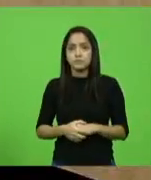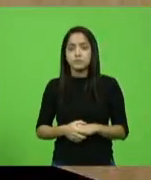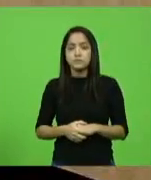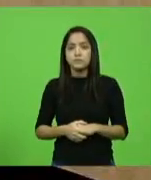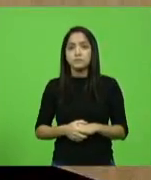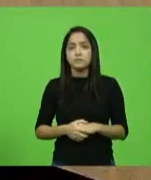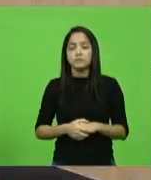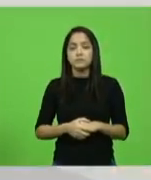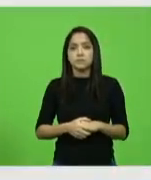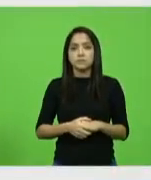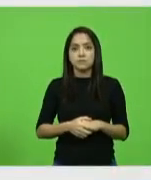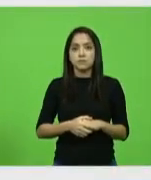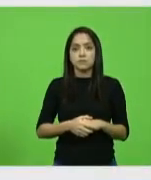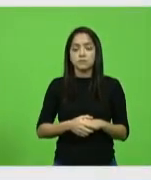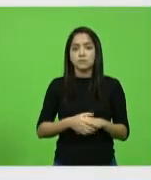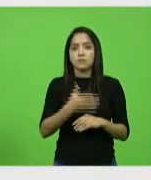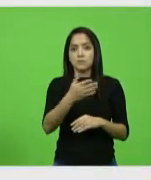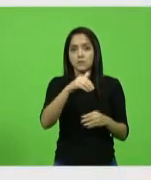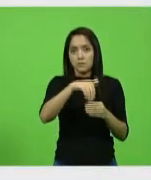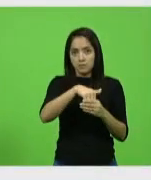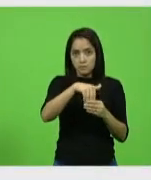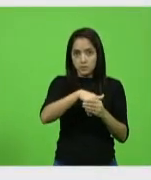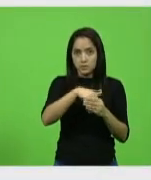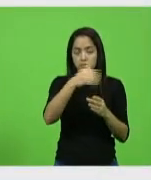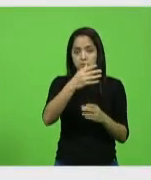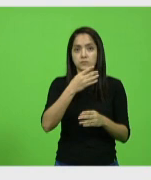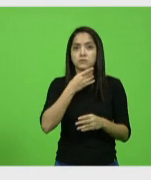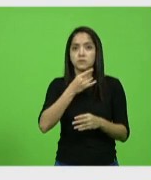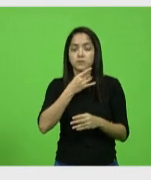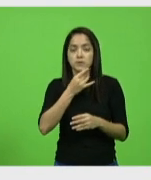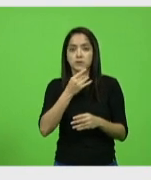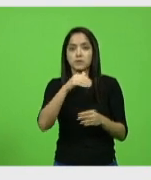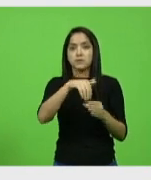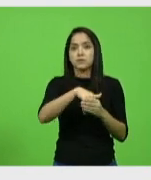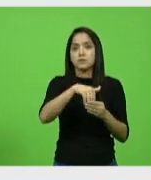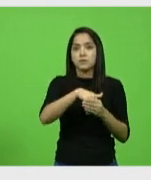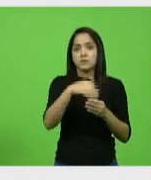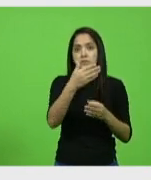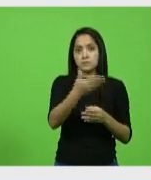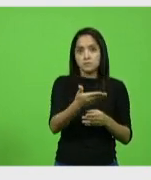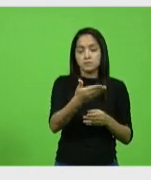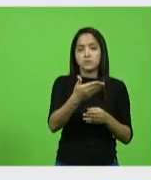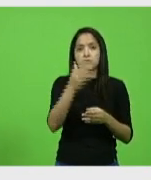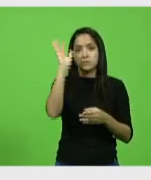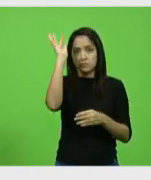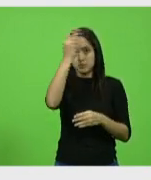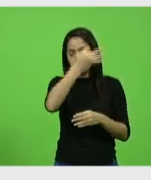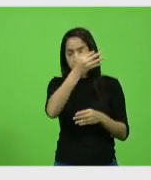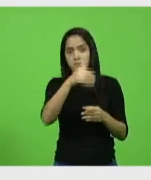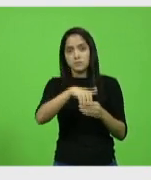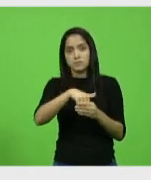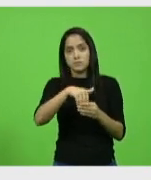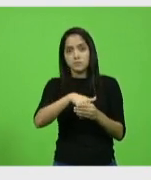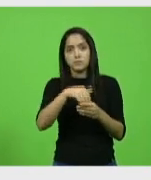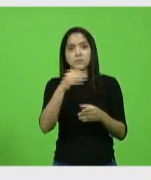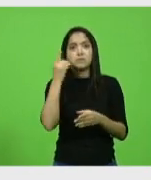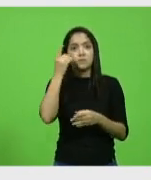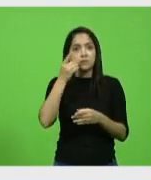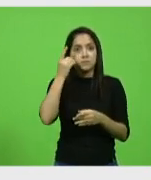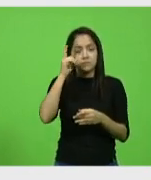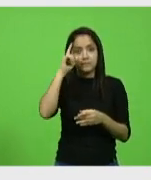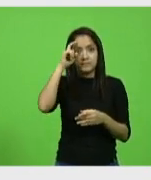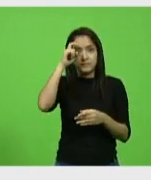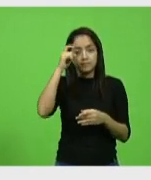Scurdilac vota no deputado Valdir Cobalquini, no deputado Fabiano da Luz, no deputado Marcos Vieira,